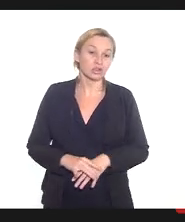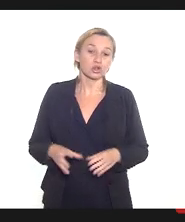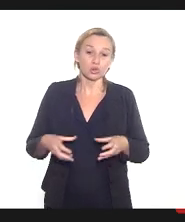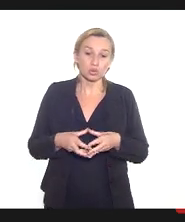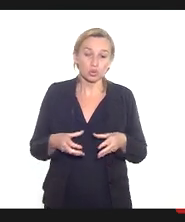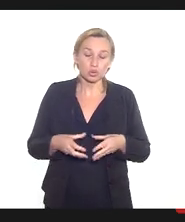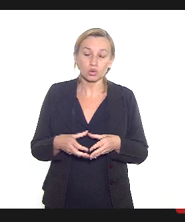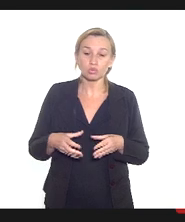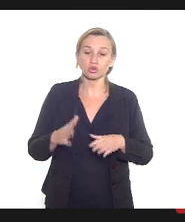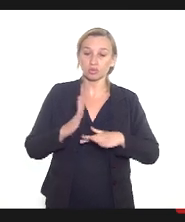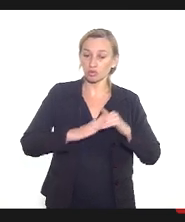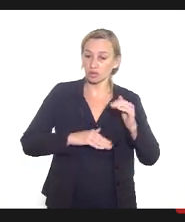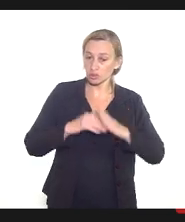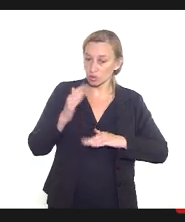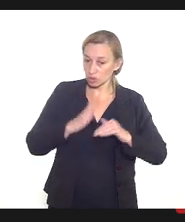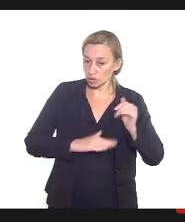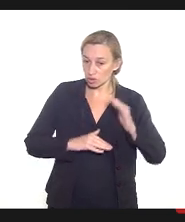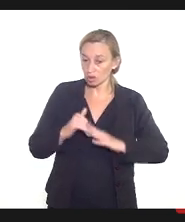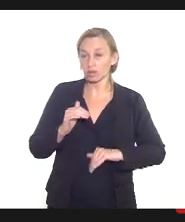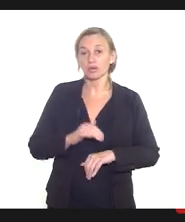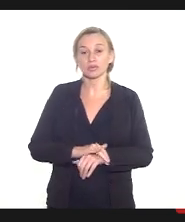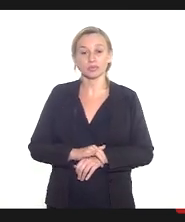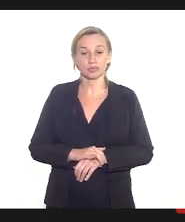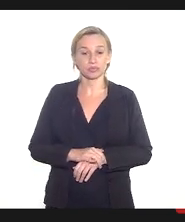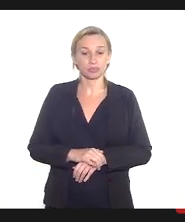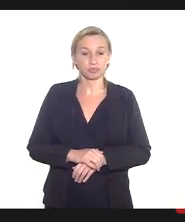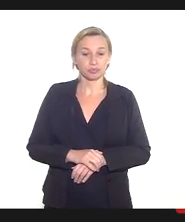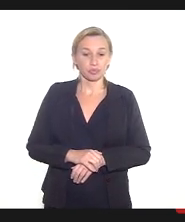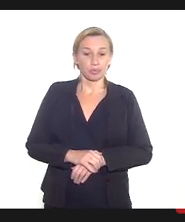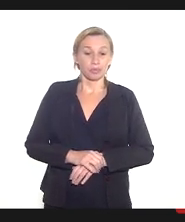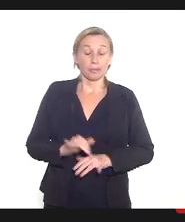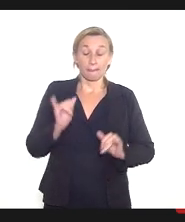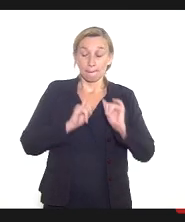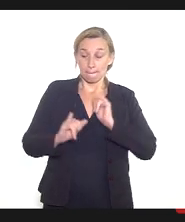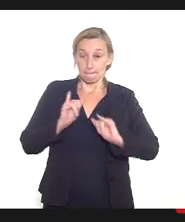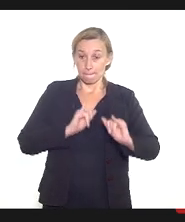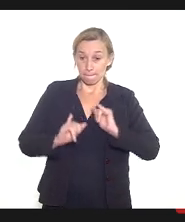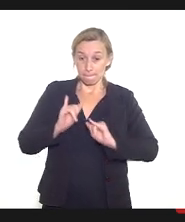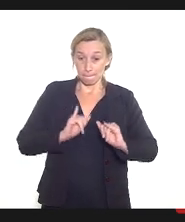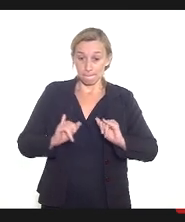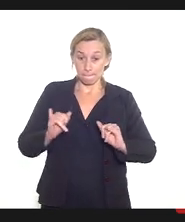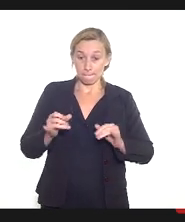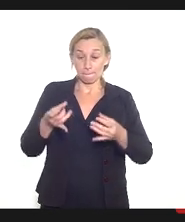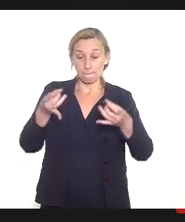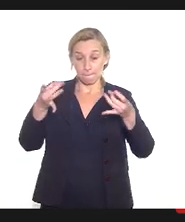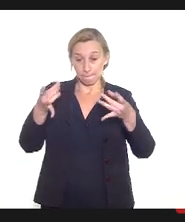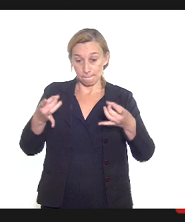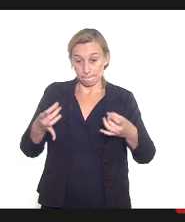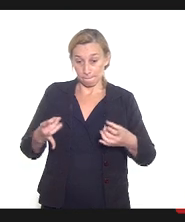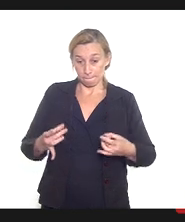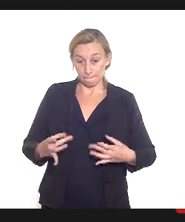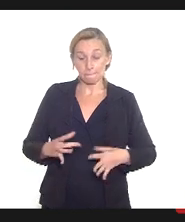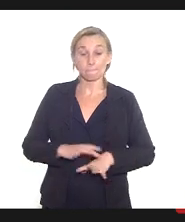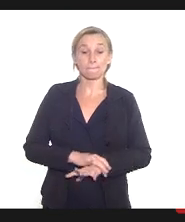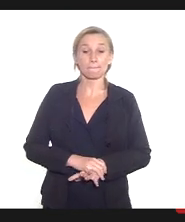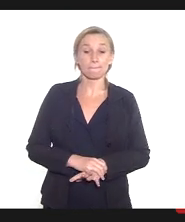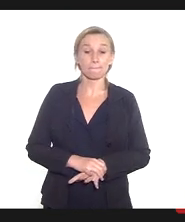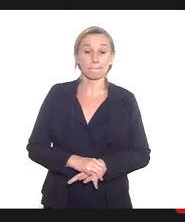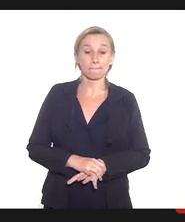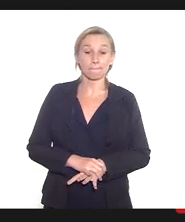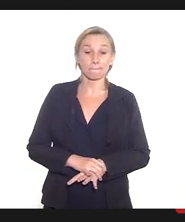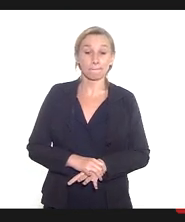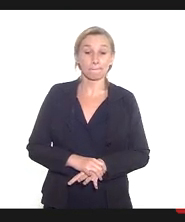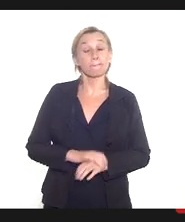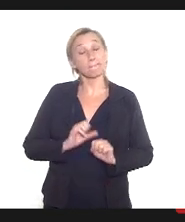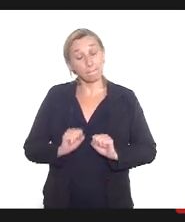multiprofissional que trouxesse né as informações com clareza a o